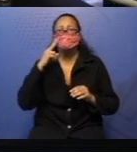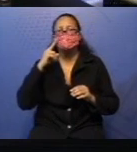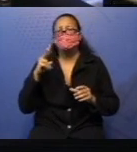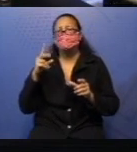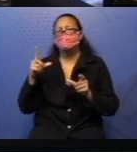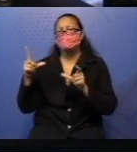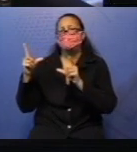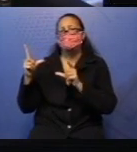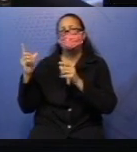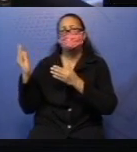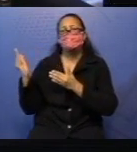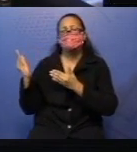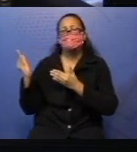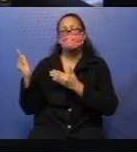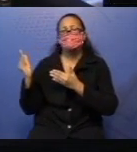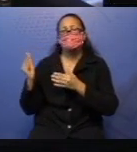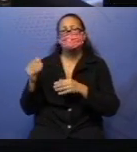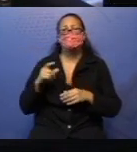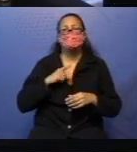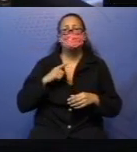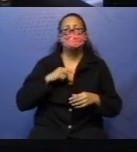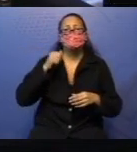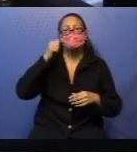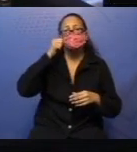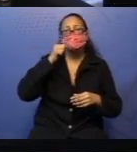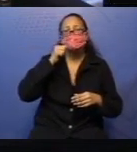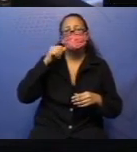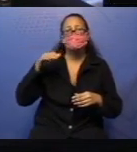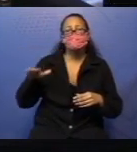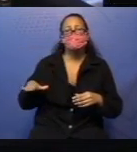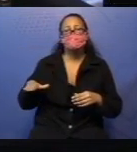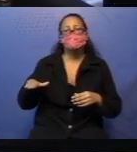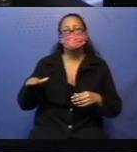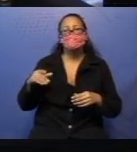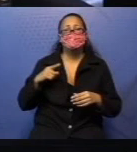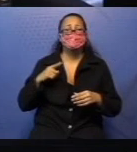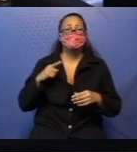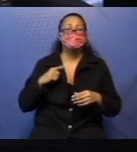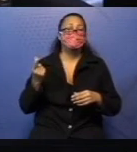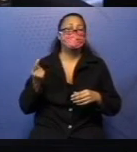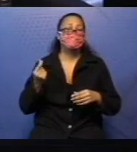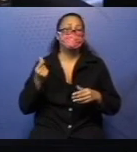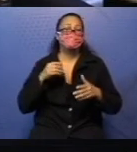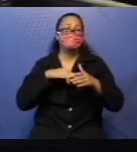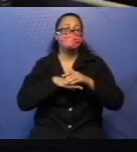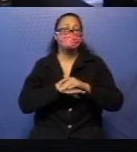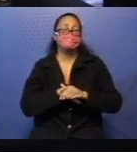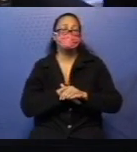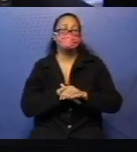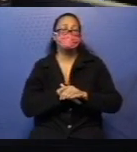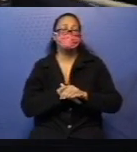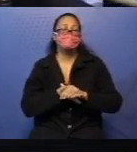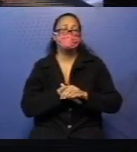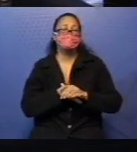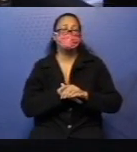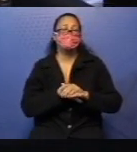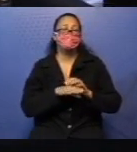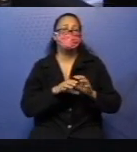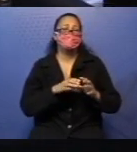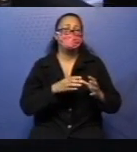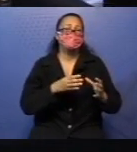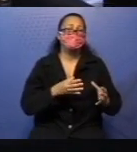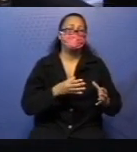imagem. Essa menininha dá a impressão que ela tinha esse dinheirinho guardado e ela abriu para contar.